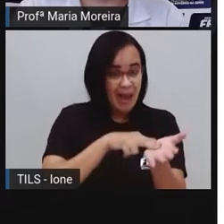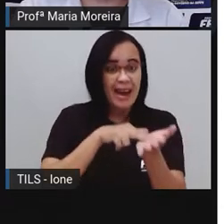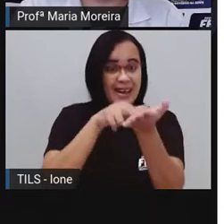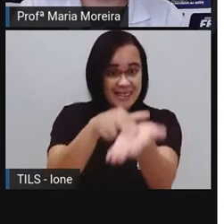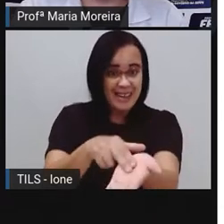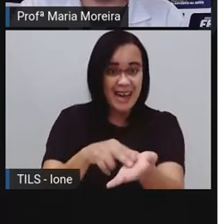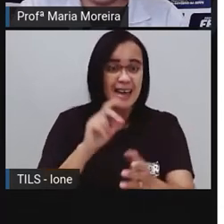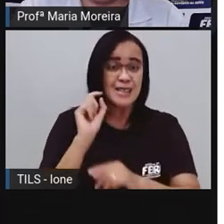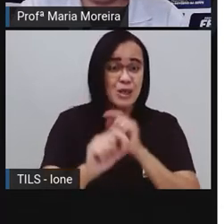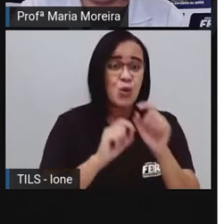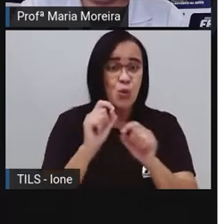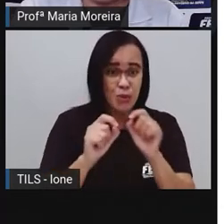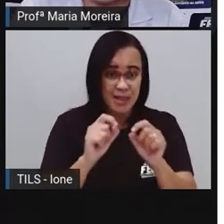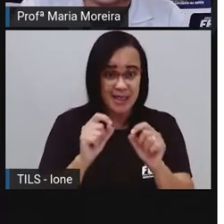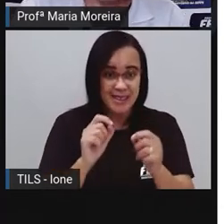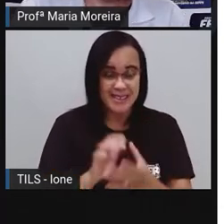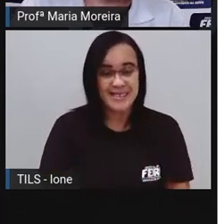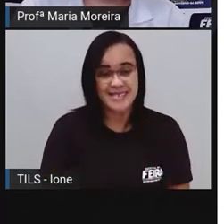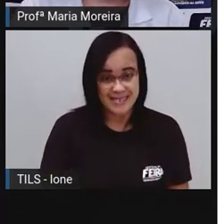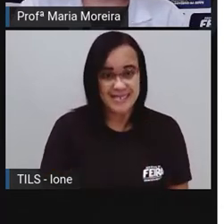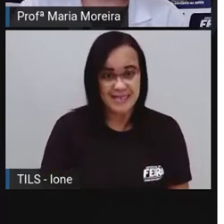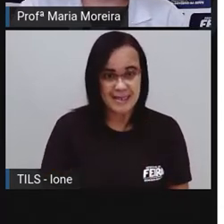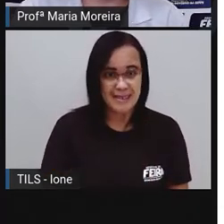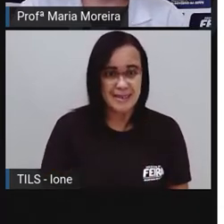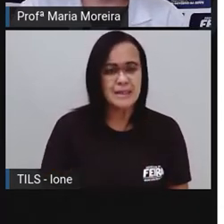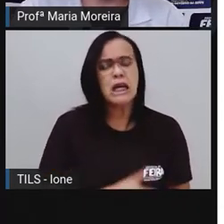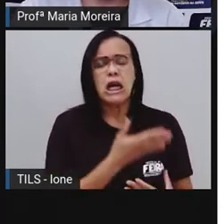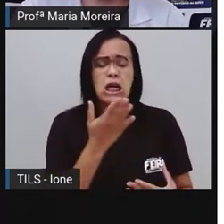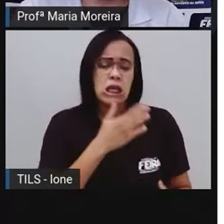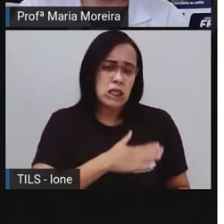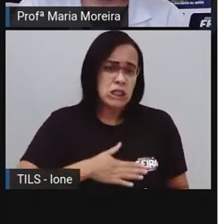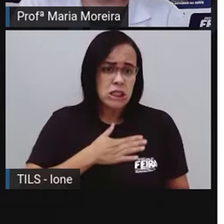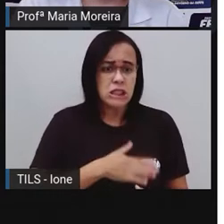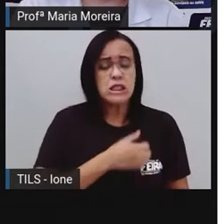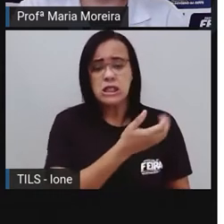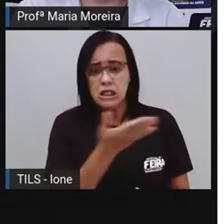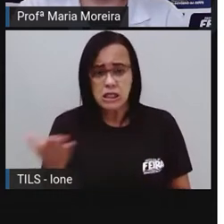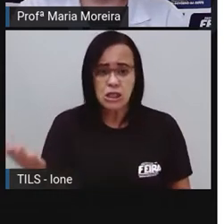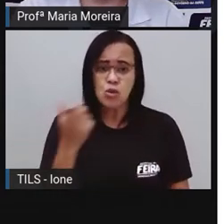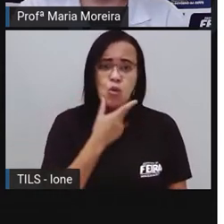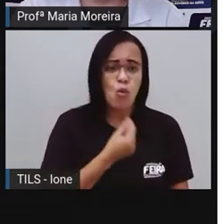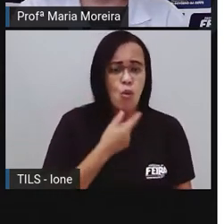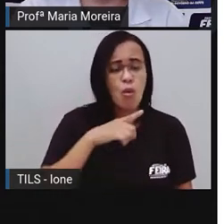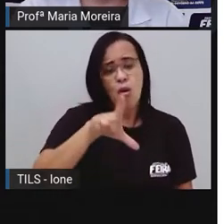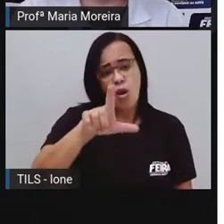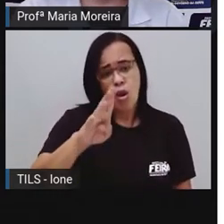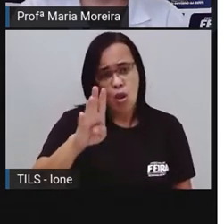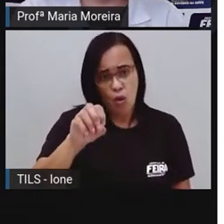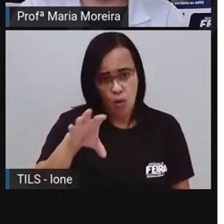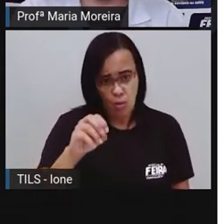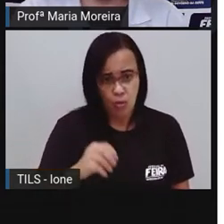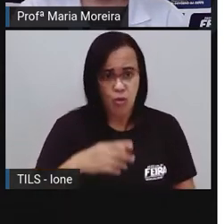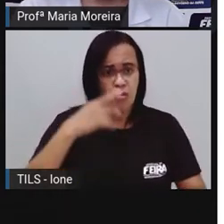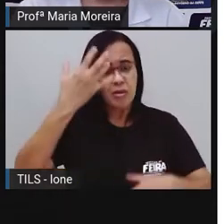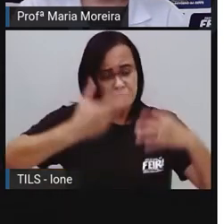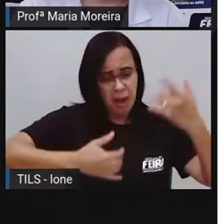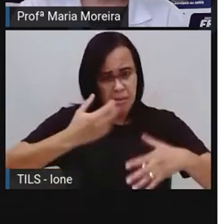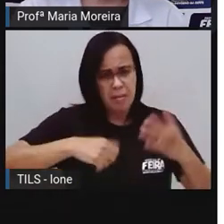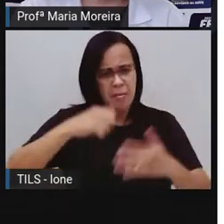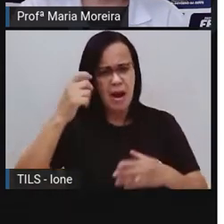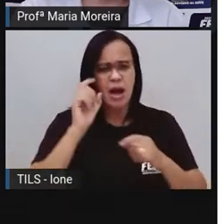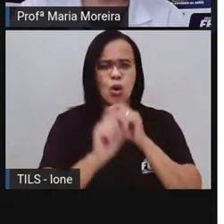advagos advogados. Prezado senhor Lobo, escrevemos a vossa senhoria